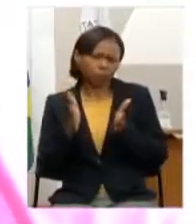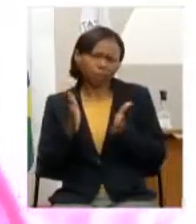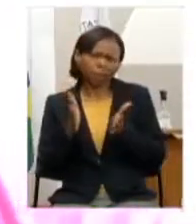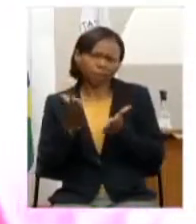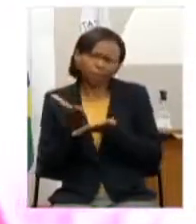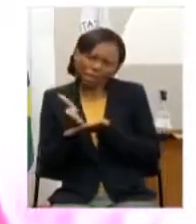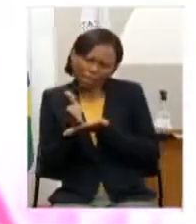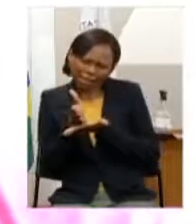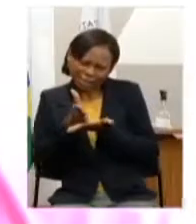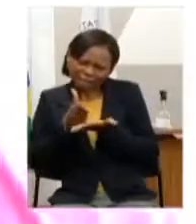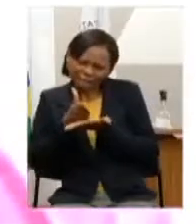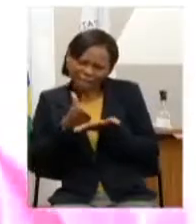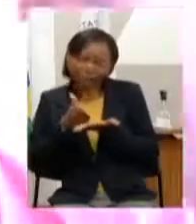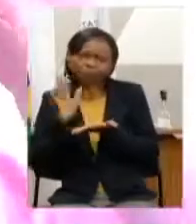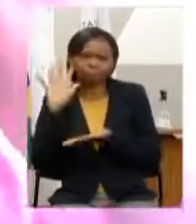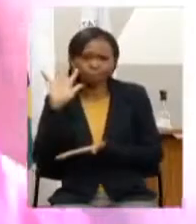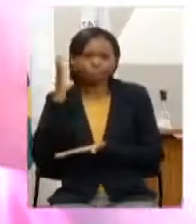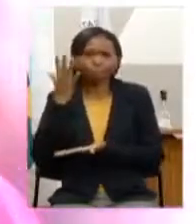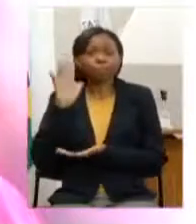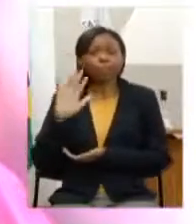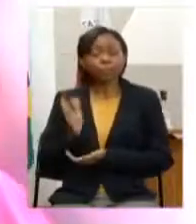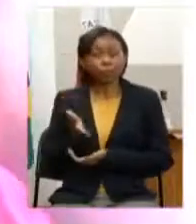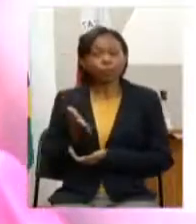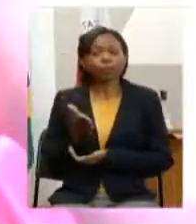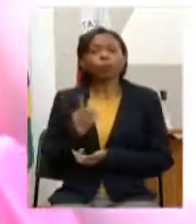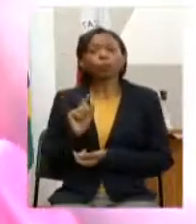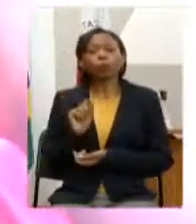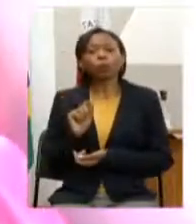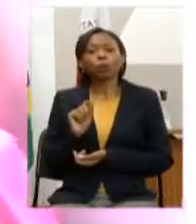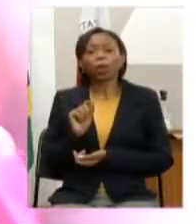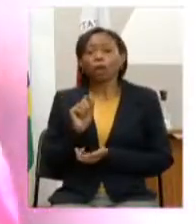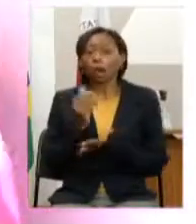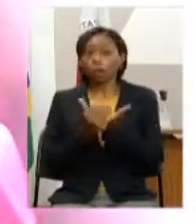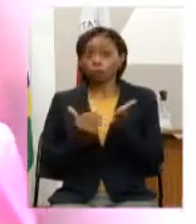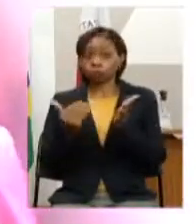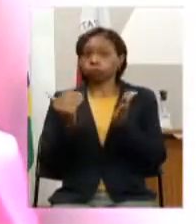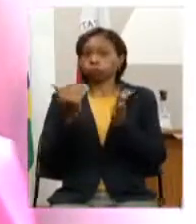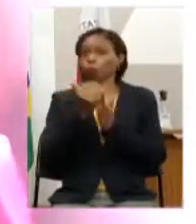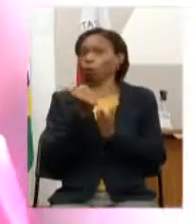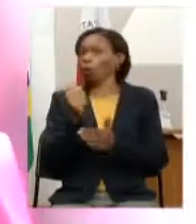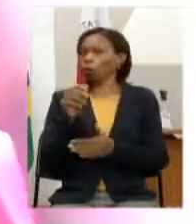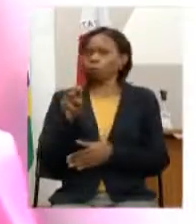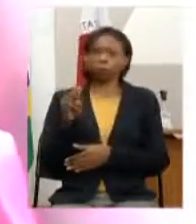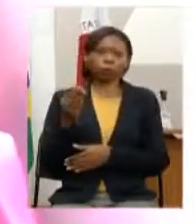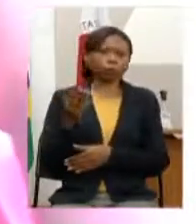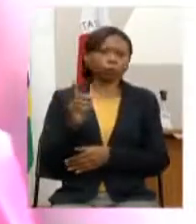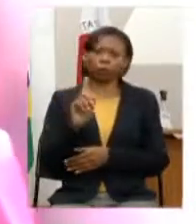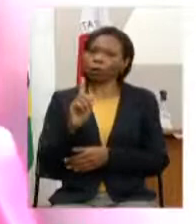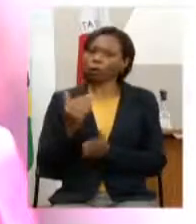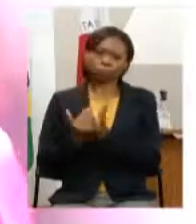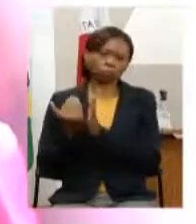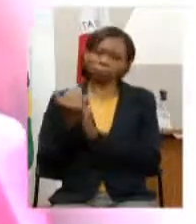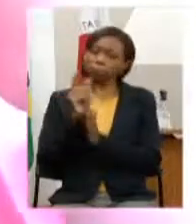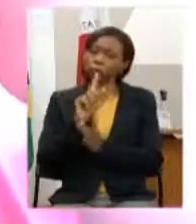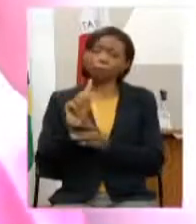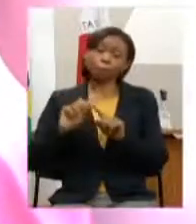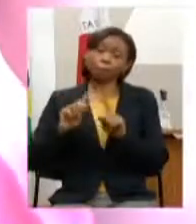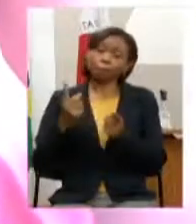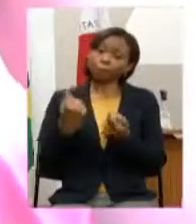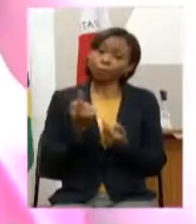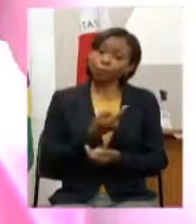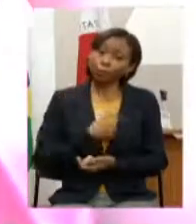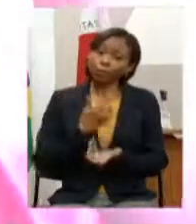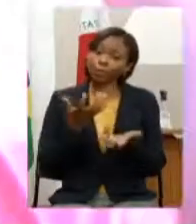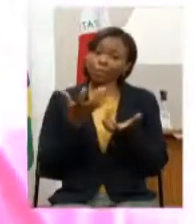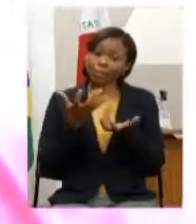que seria nós não aumentamos o valor dos 11 milhões mas a gente queria na verdade acessar a totalidade